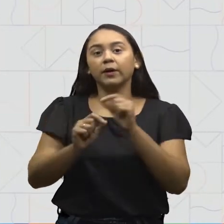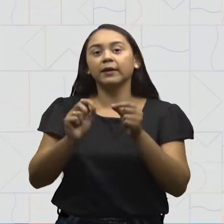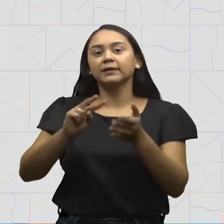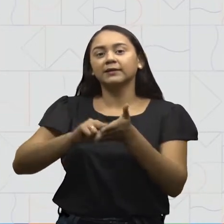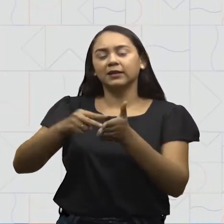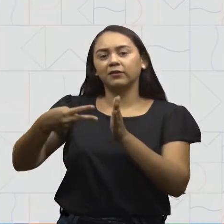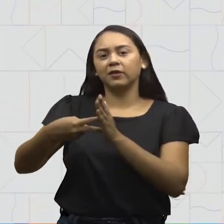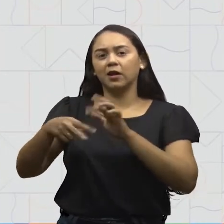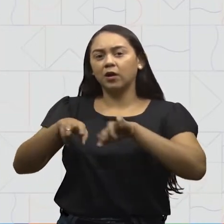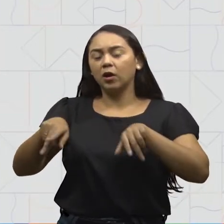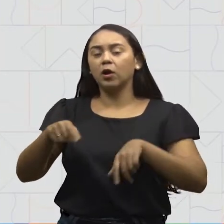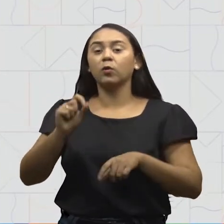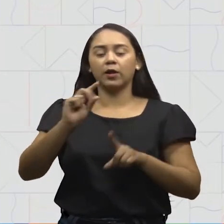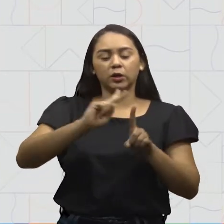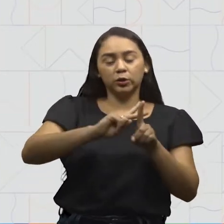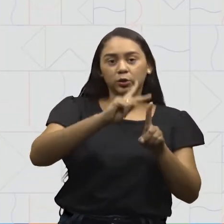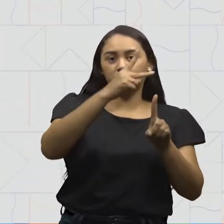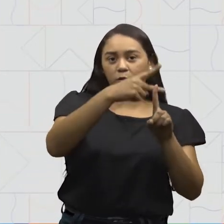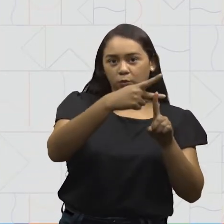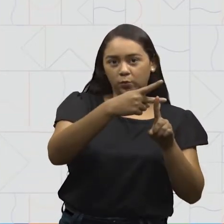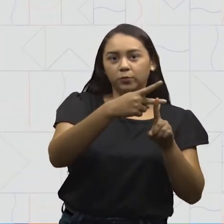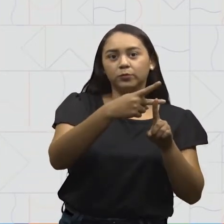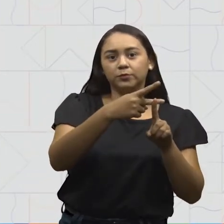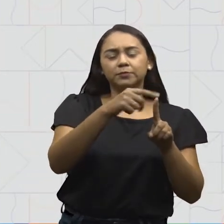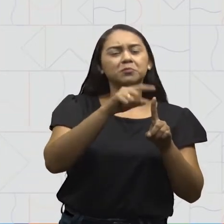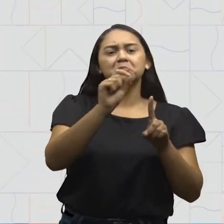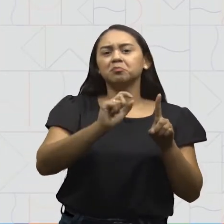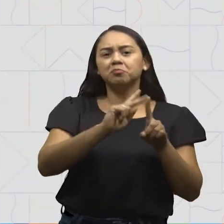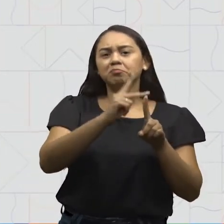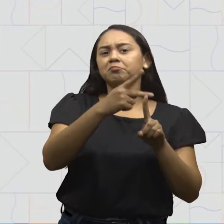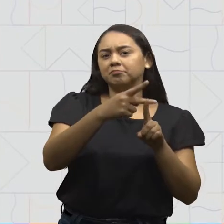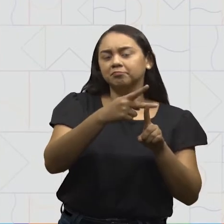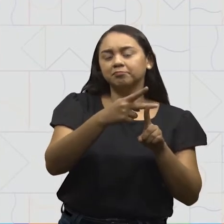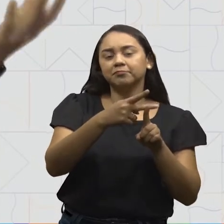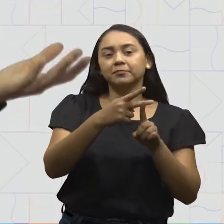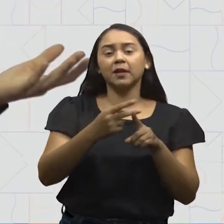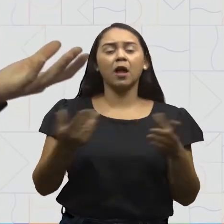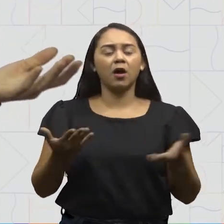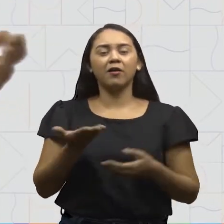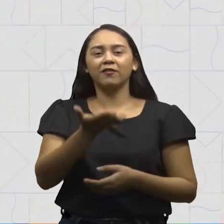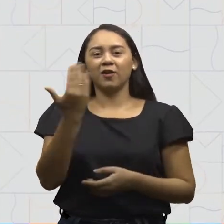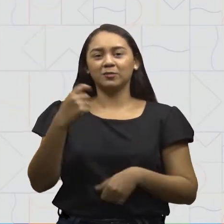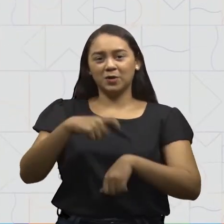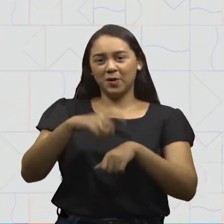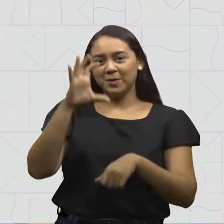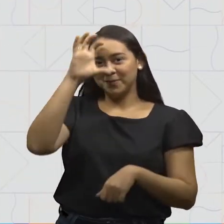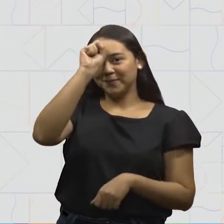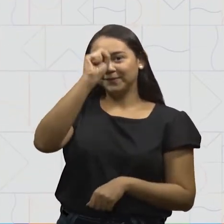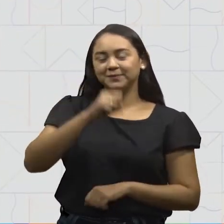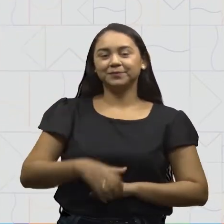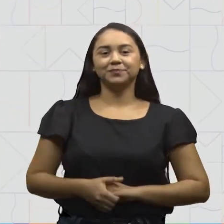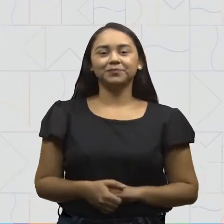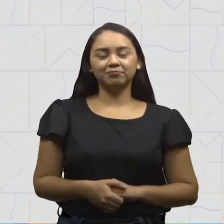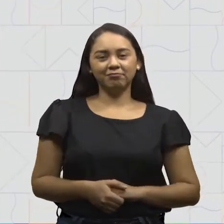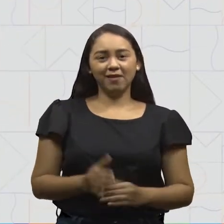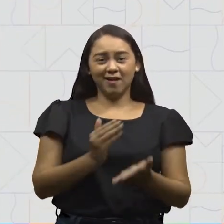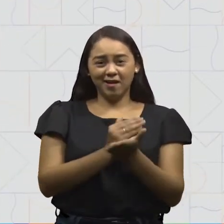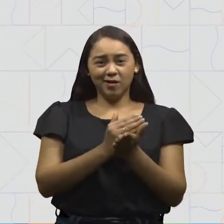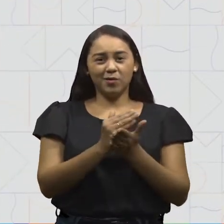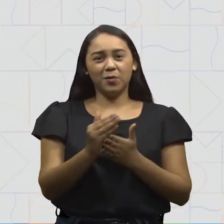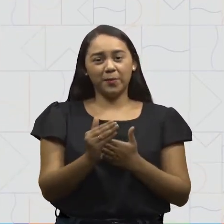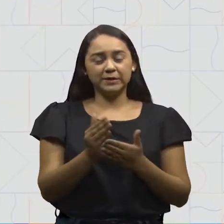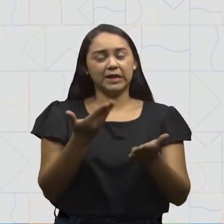significados de dobro, então vamos lá para a nossa hora de aprender.